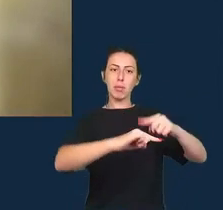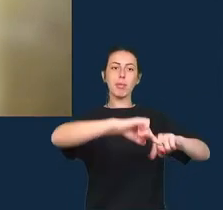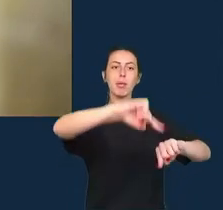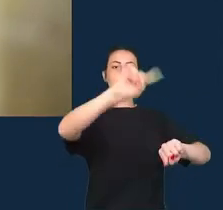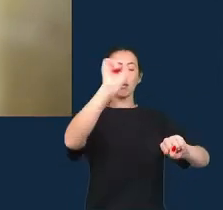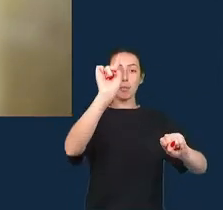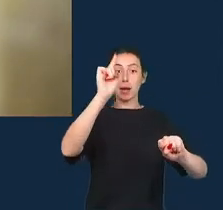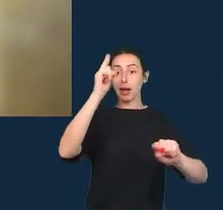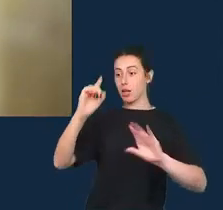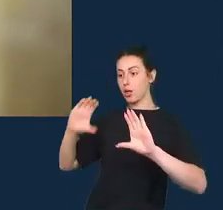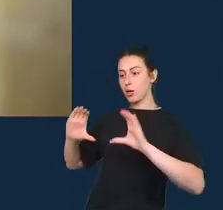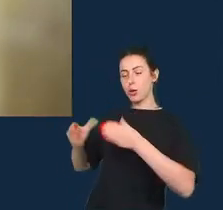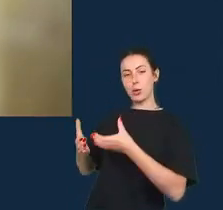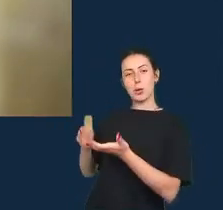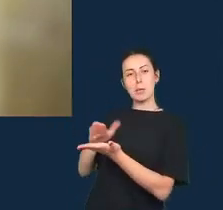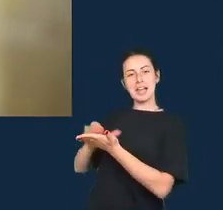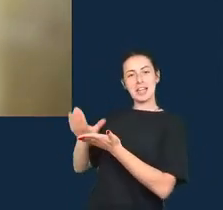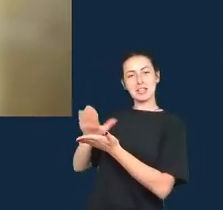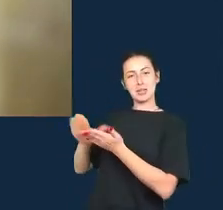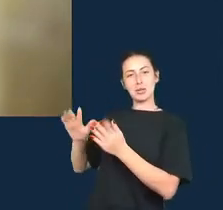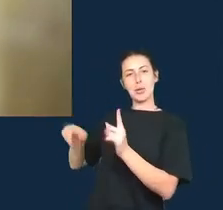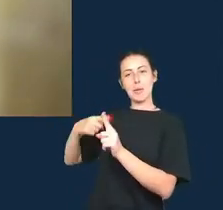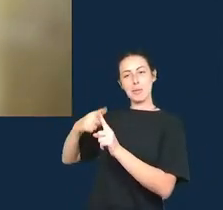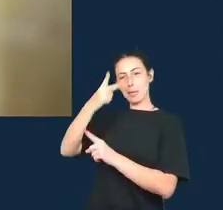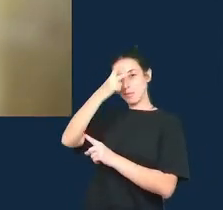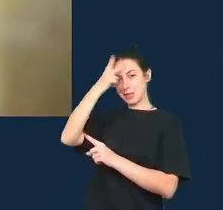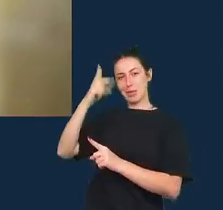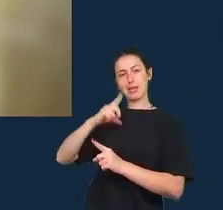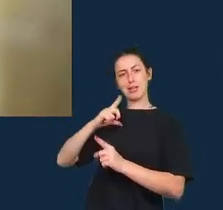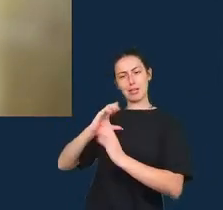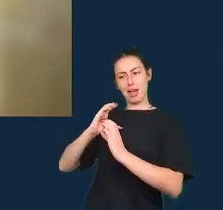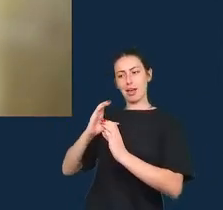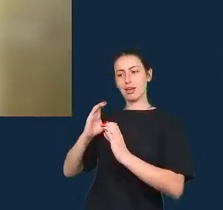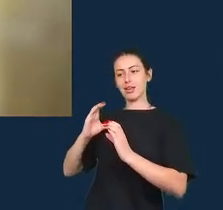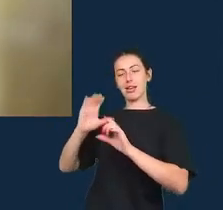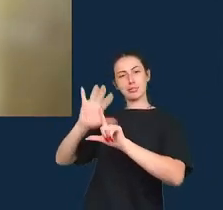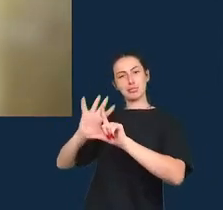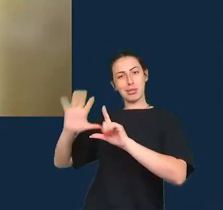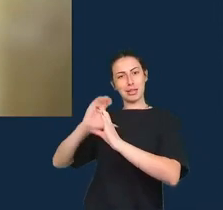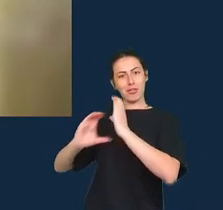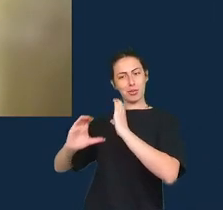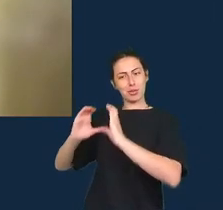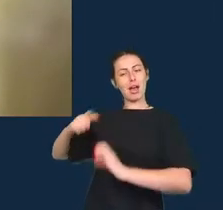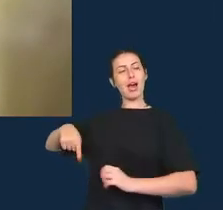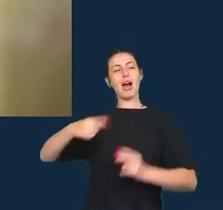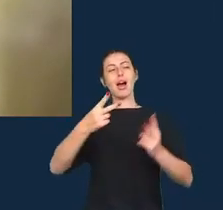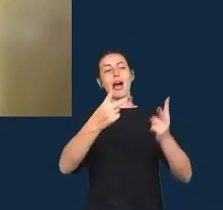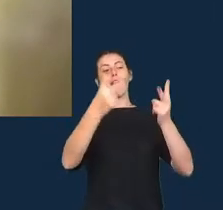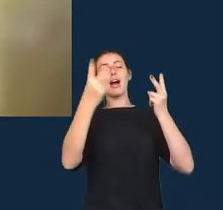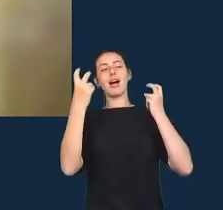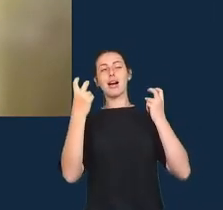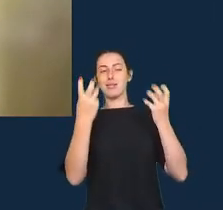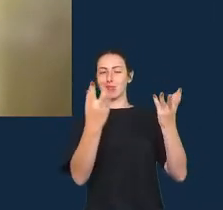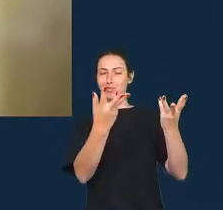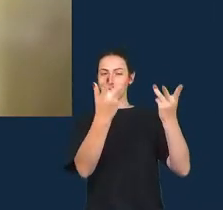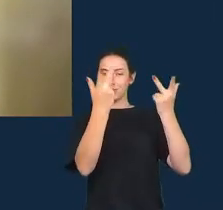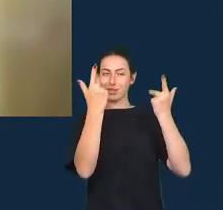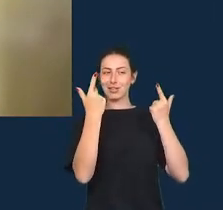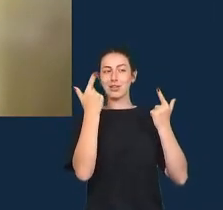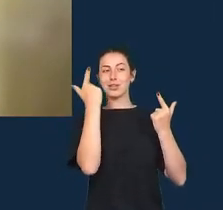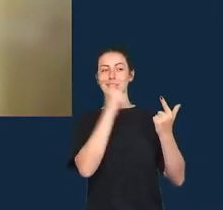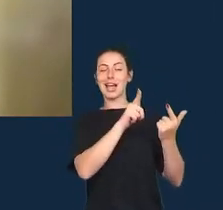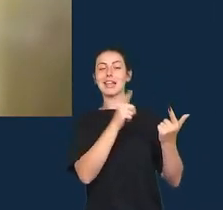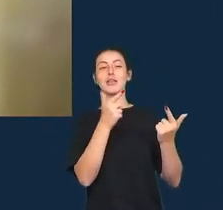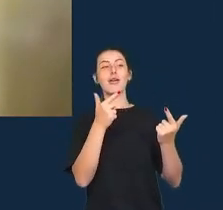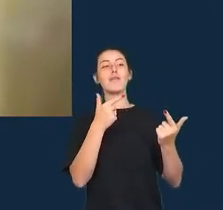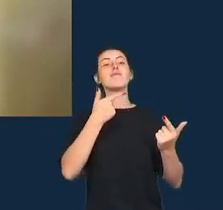editores e proprietários de meios de comunicação e isso é um processo naturalmente lento a culturar as